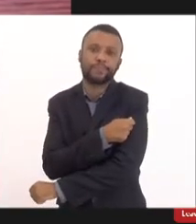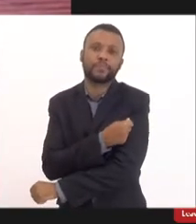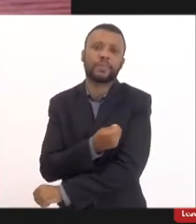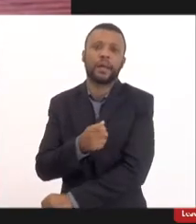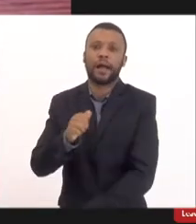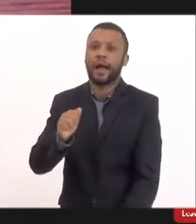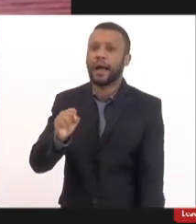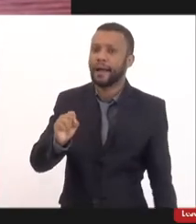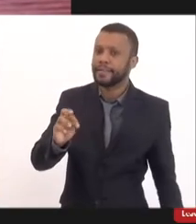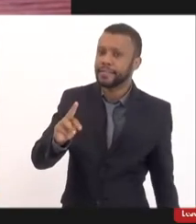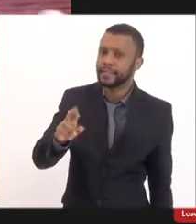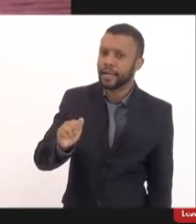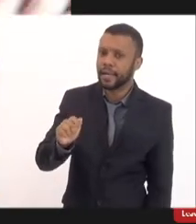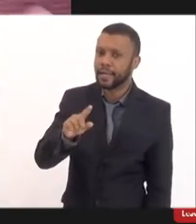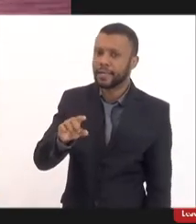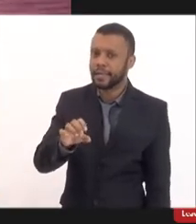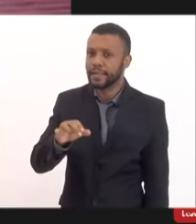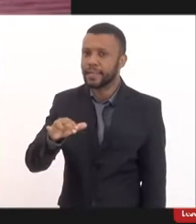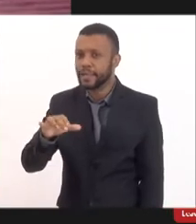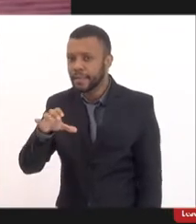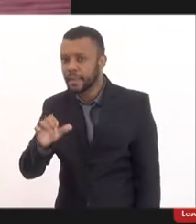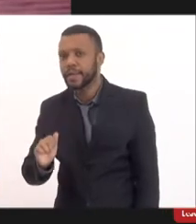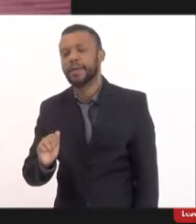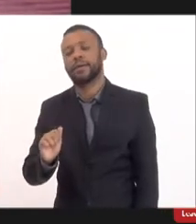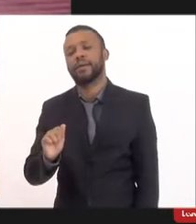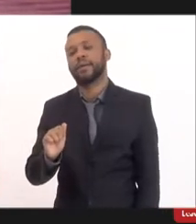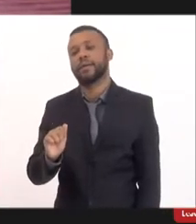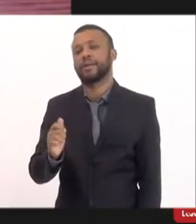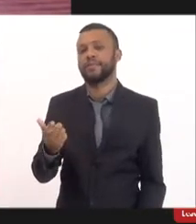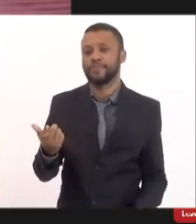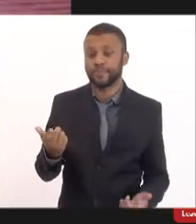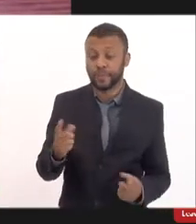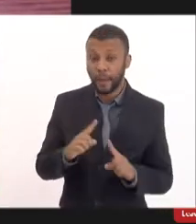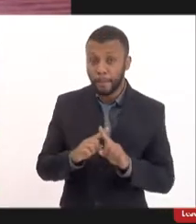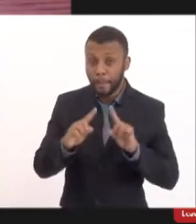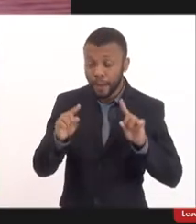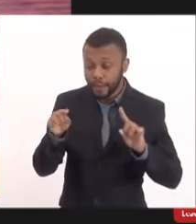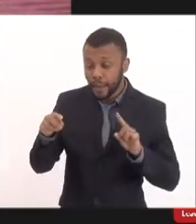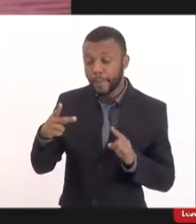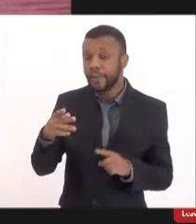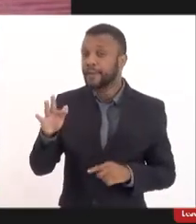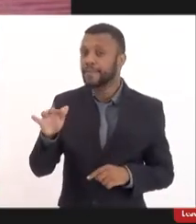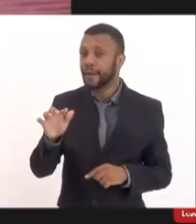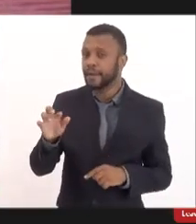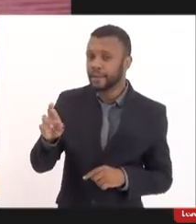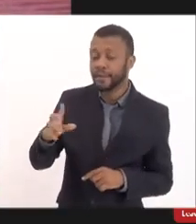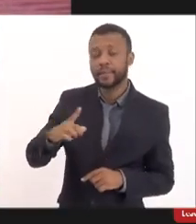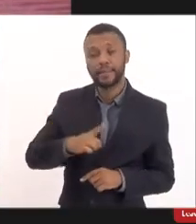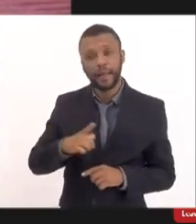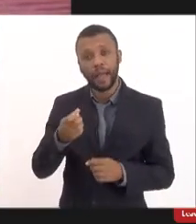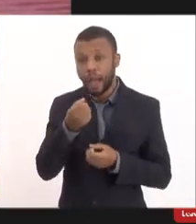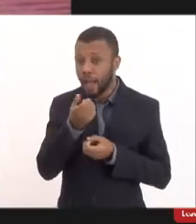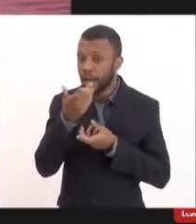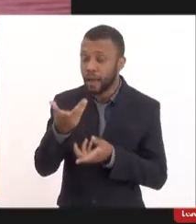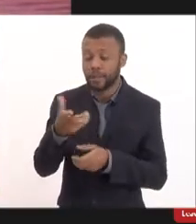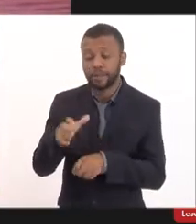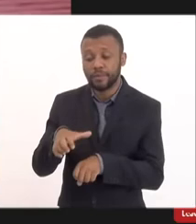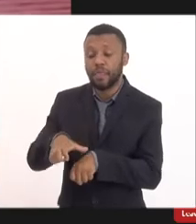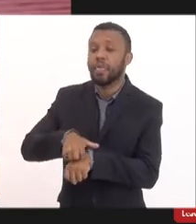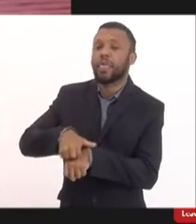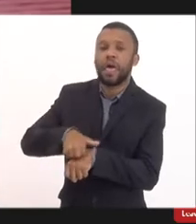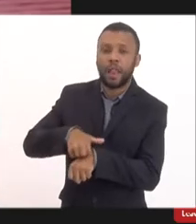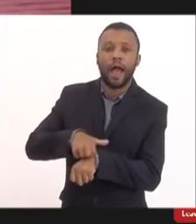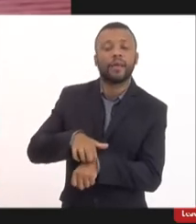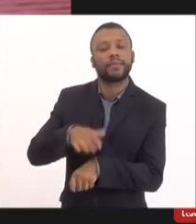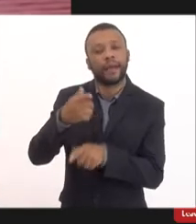da AstraZeneca não com a vacina da Pfizer mas a vacina da Pfizer tem relato de reação alérgica grave que para mim é o